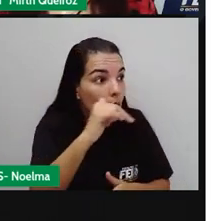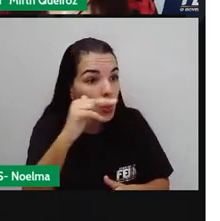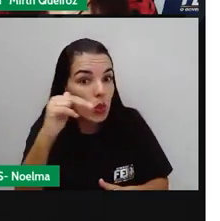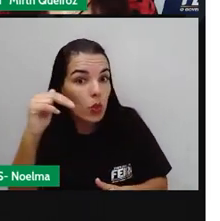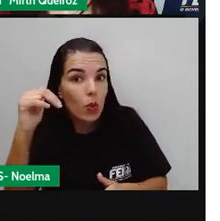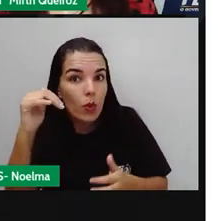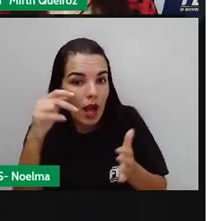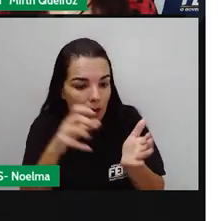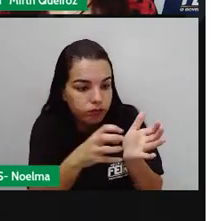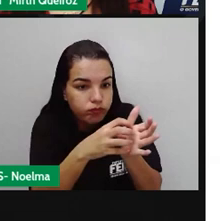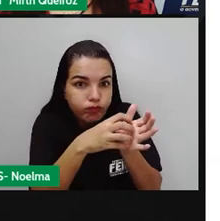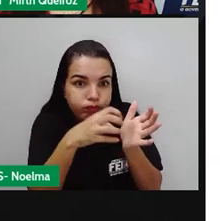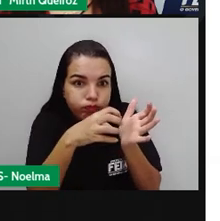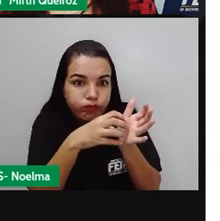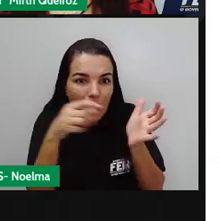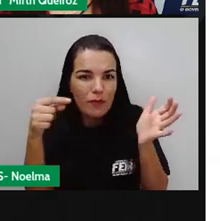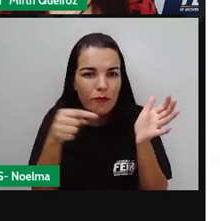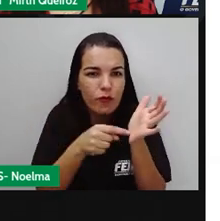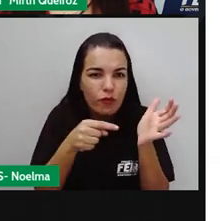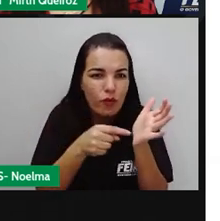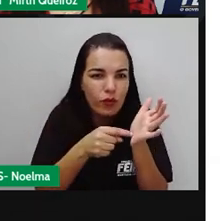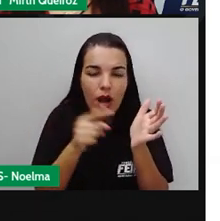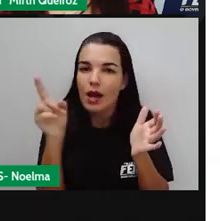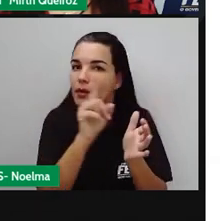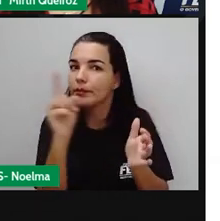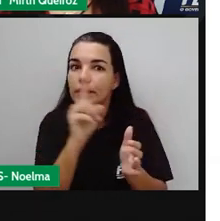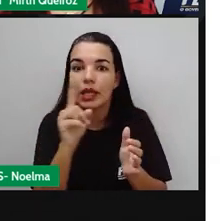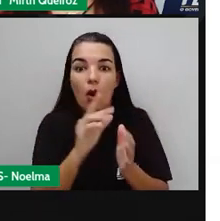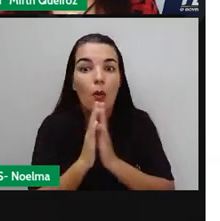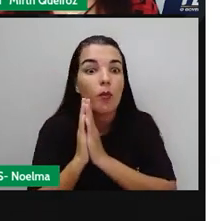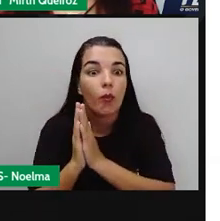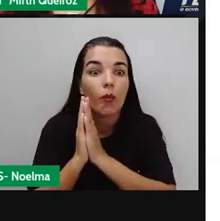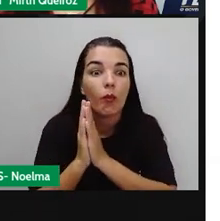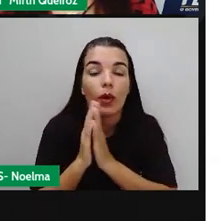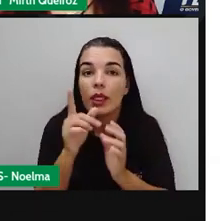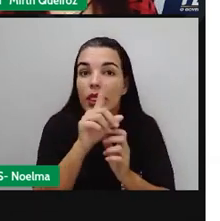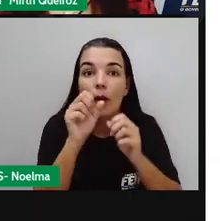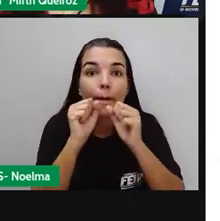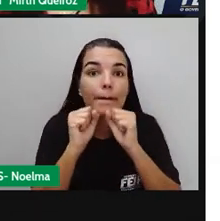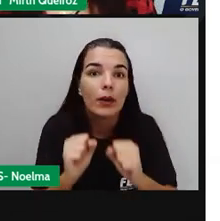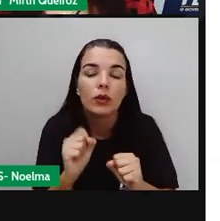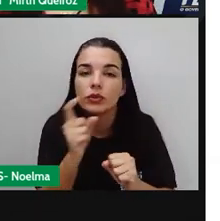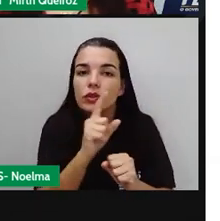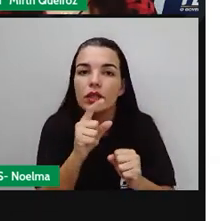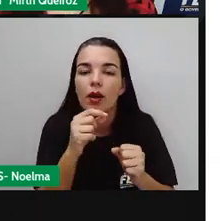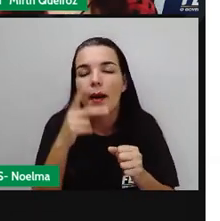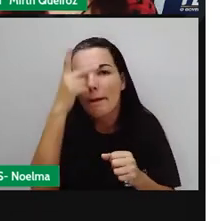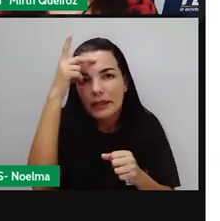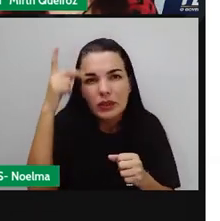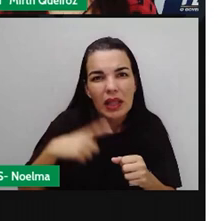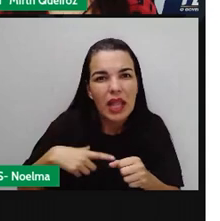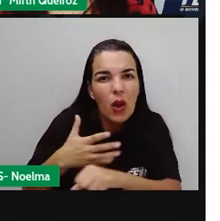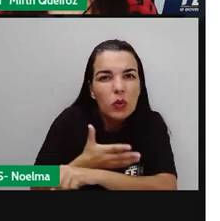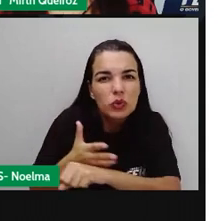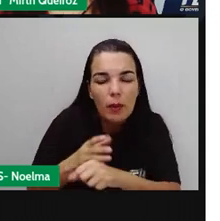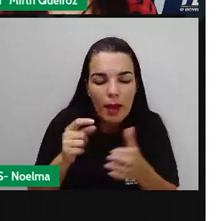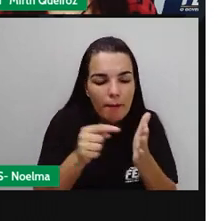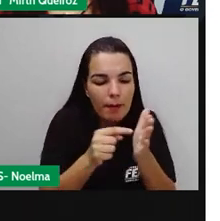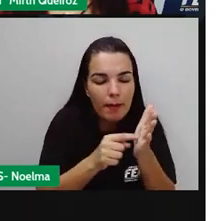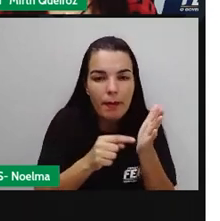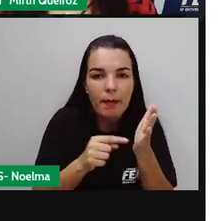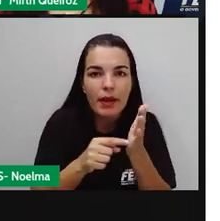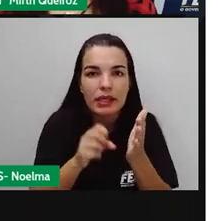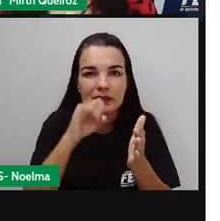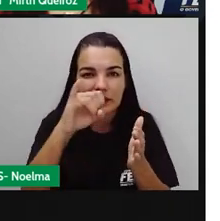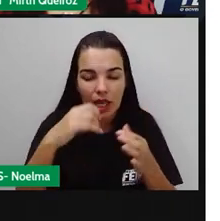bolhas, elas servem para proteger a área da queimadura. Tem gente que costuma furar a bolha, né? Não retire roupas